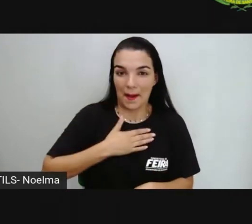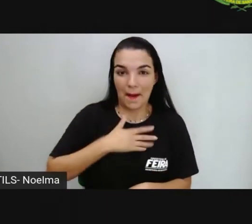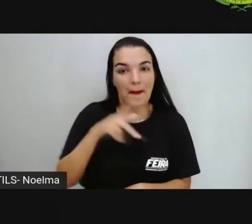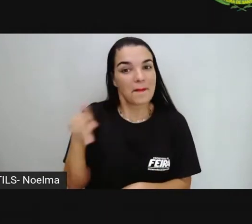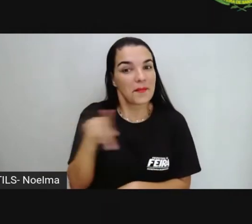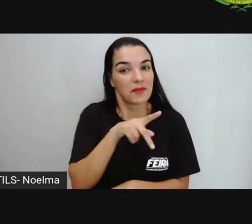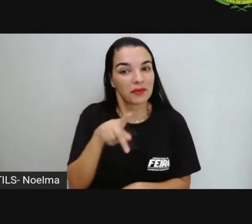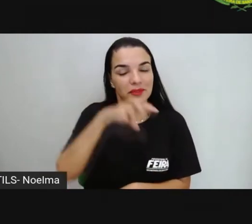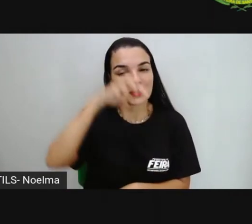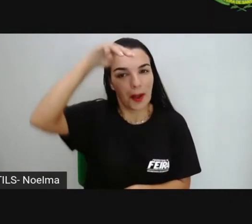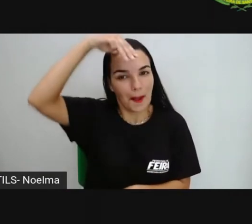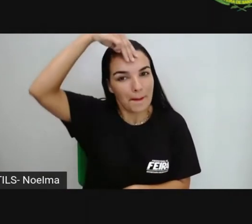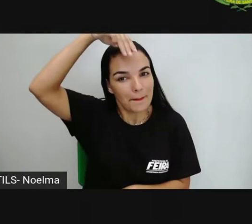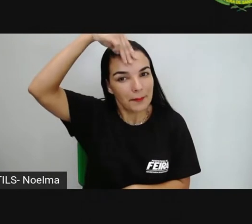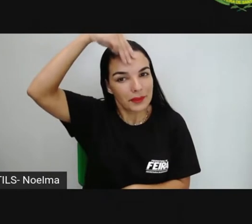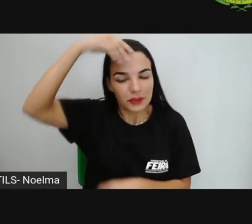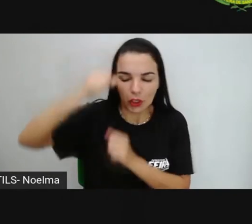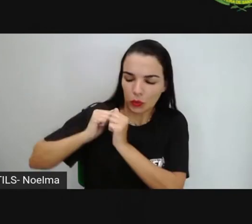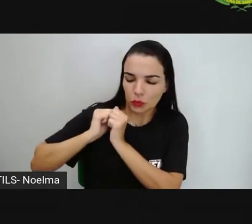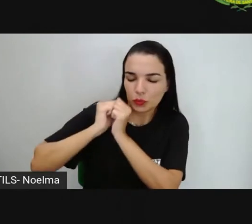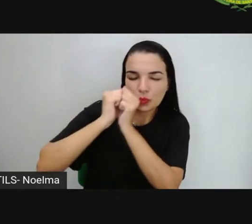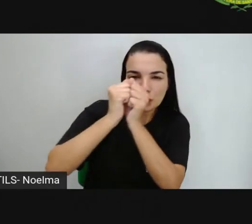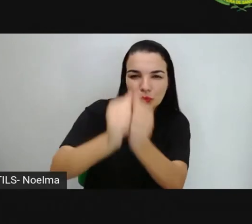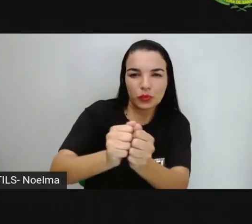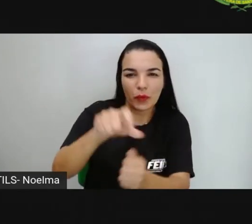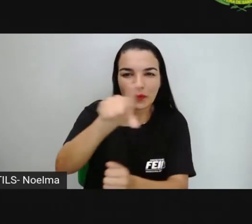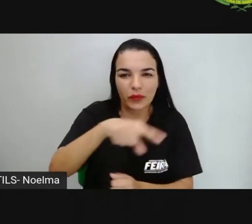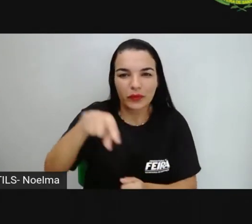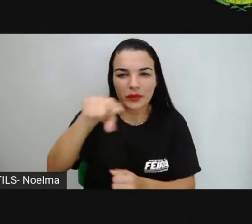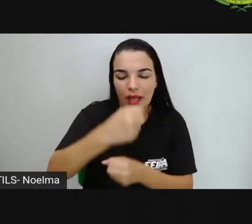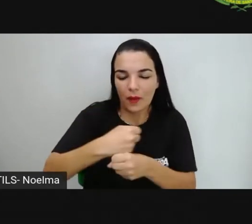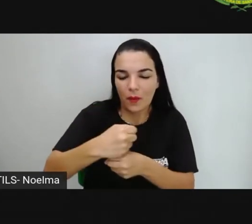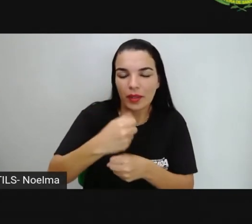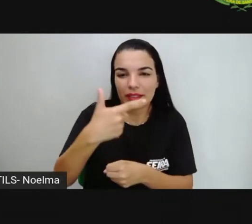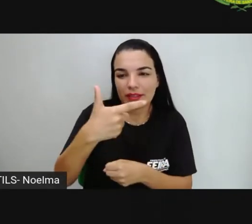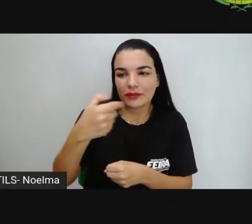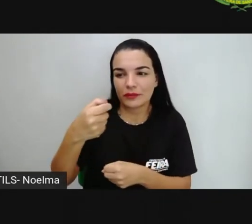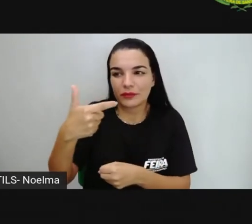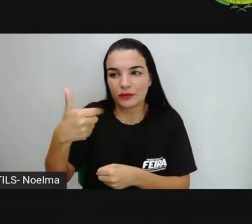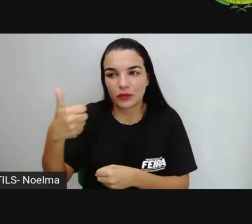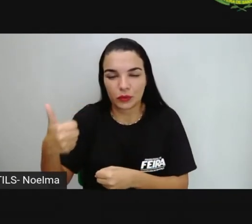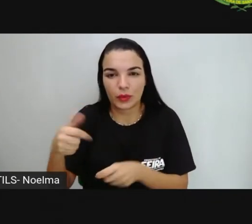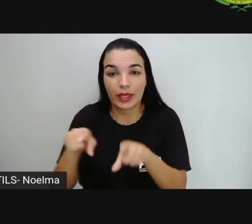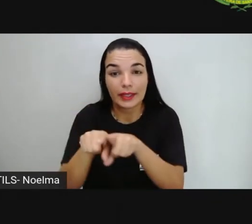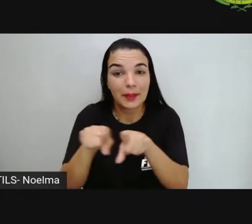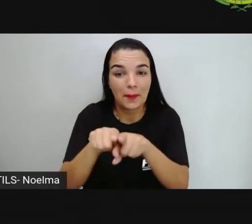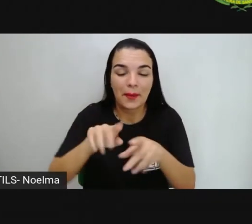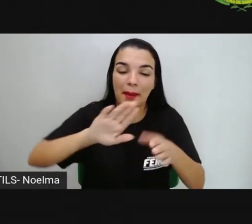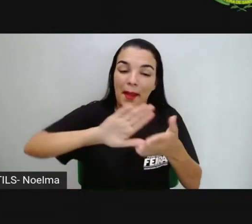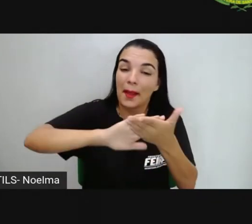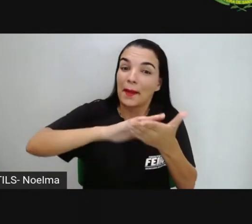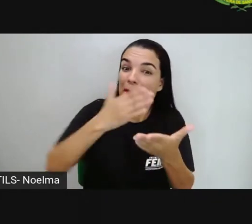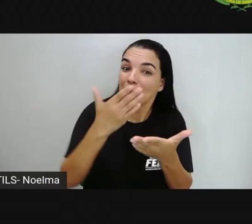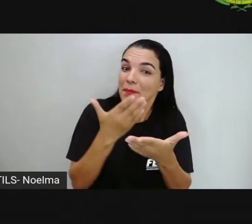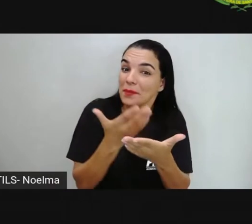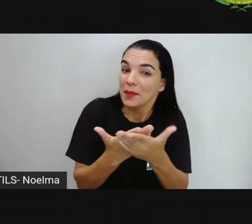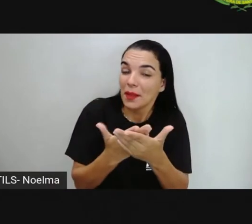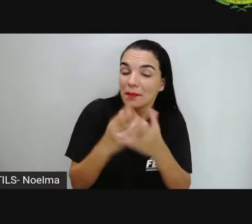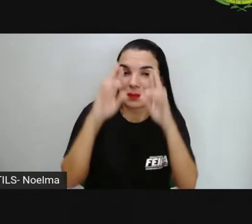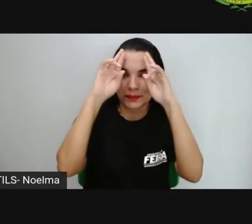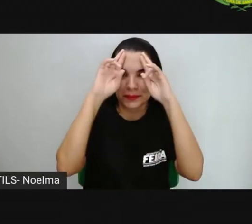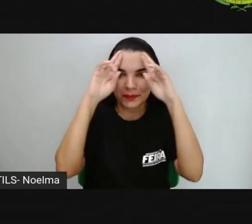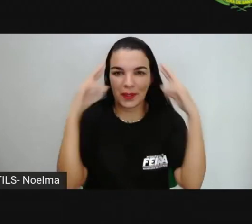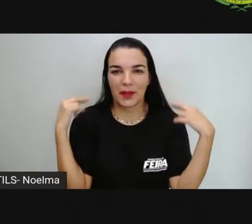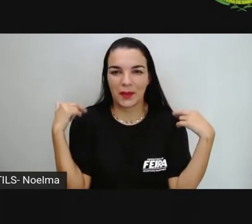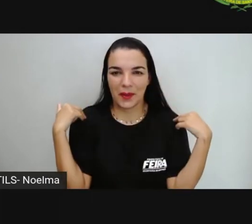professora Mirce e estarei com vocês aí durante esse ano letivo 2021 e a Pró-Noelma também estará aqui com a